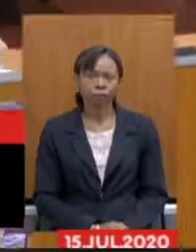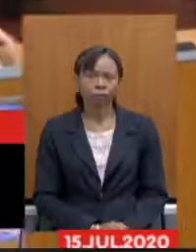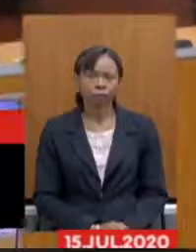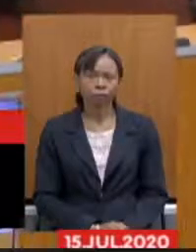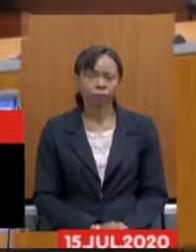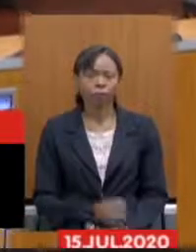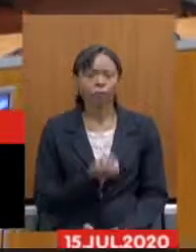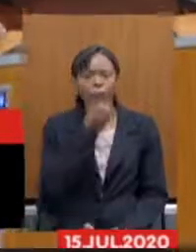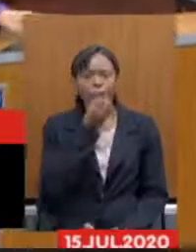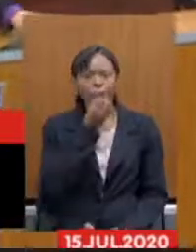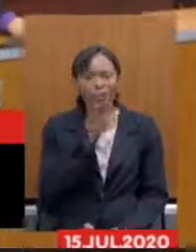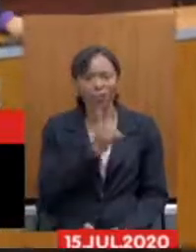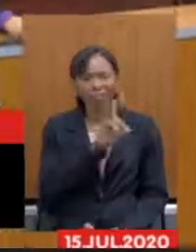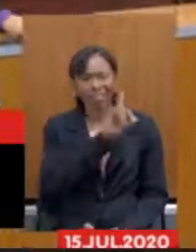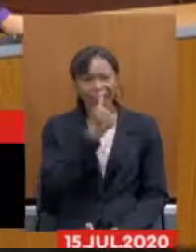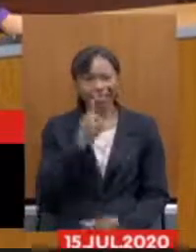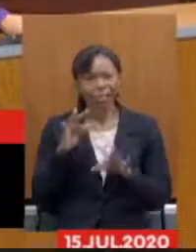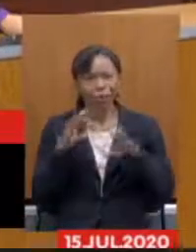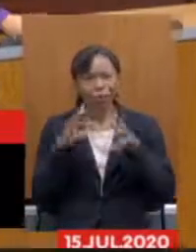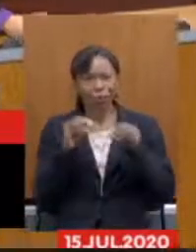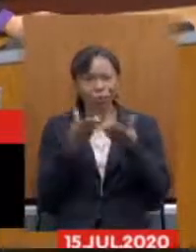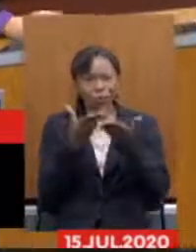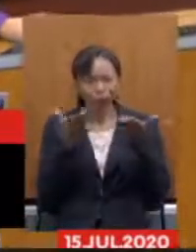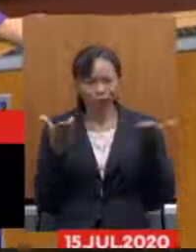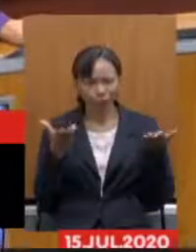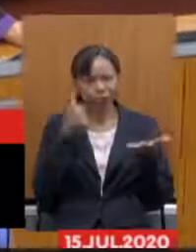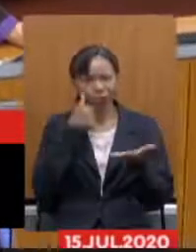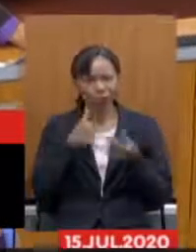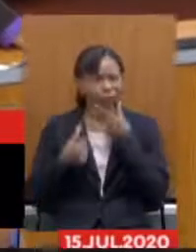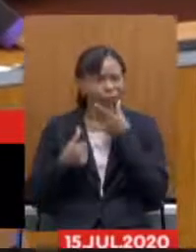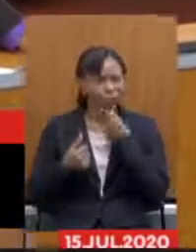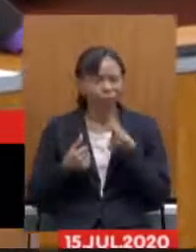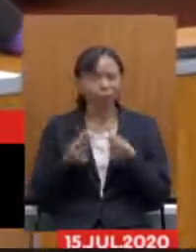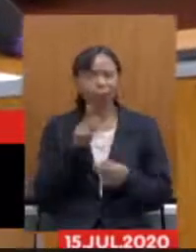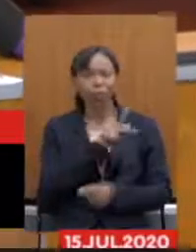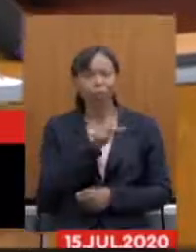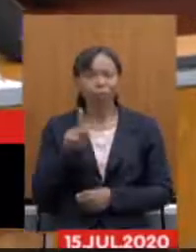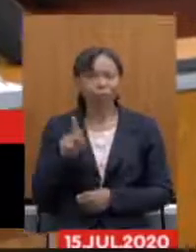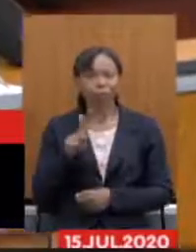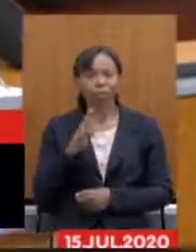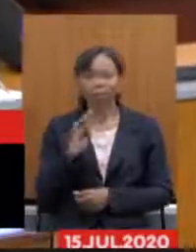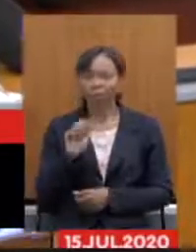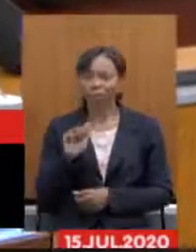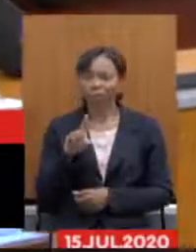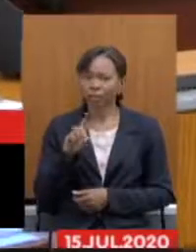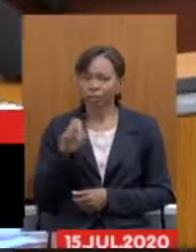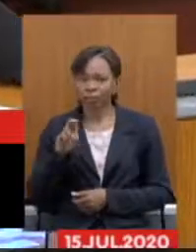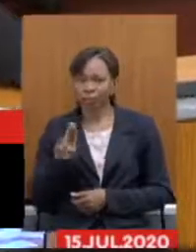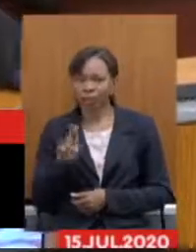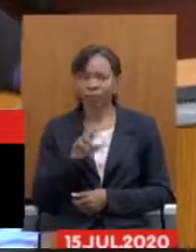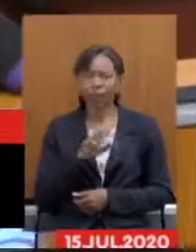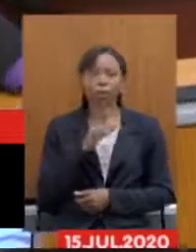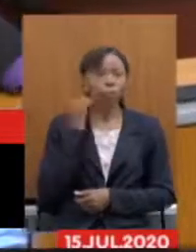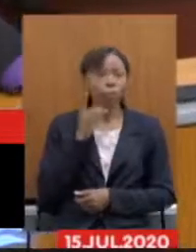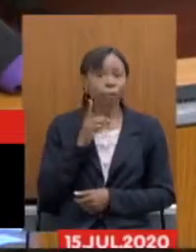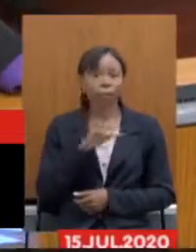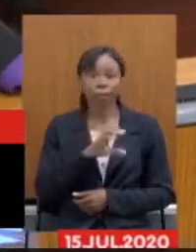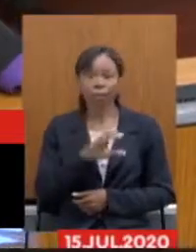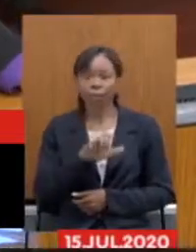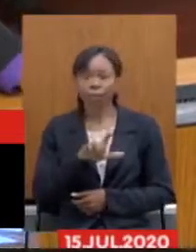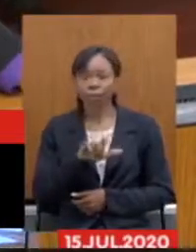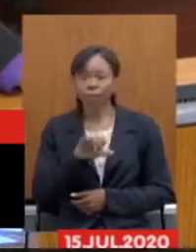Bom dia a todos, todas. Bom dia, presidente Tadeuzinho, bom dia, deputada Celise, bom dia,